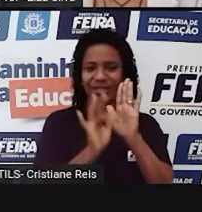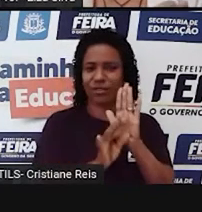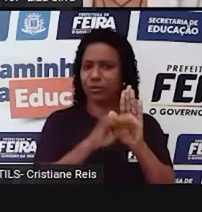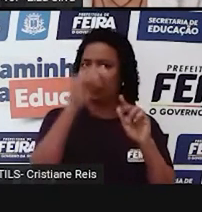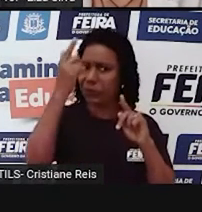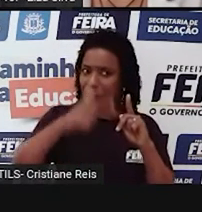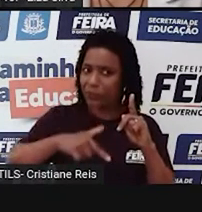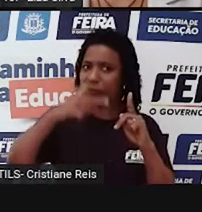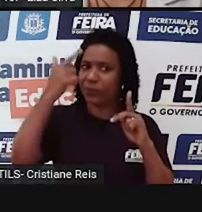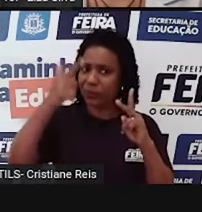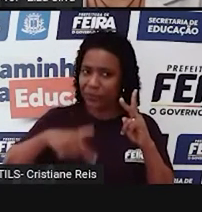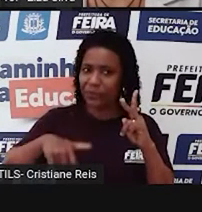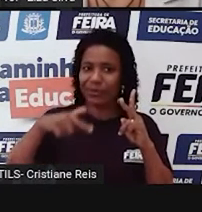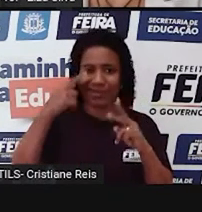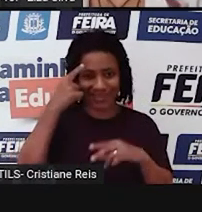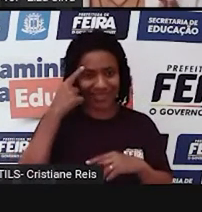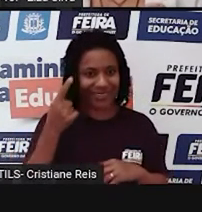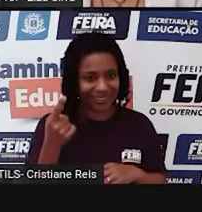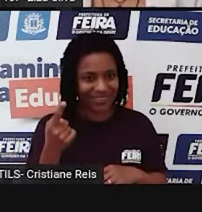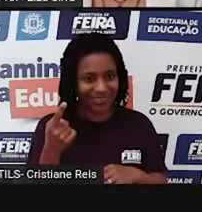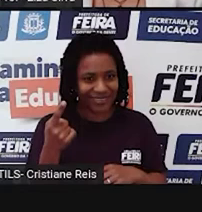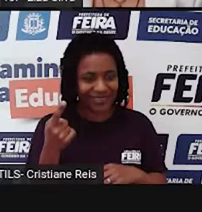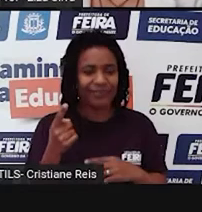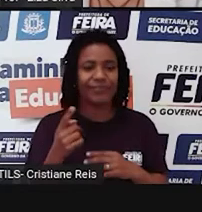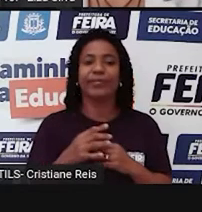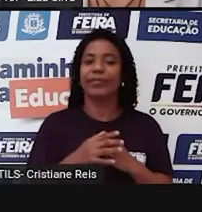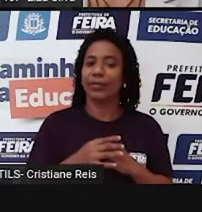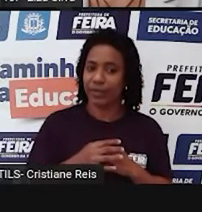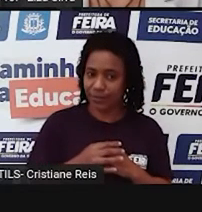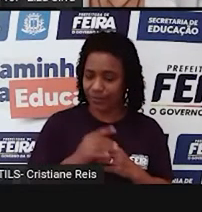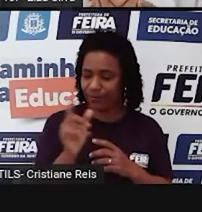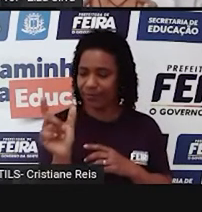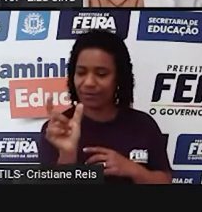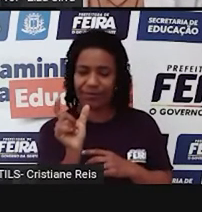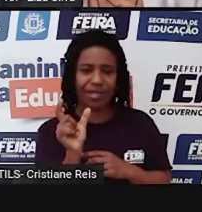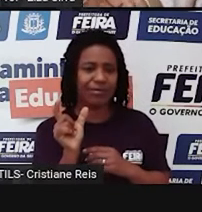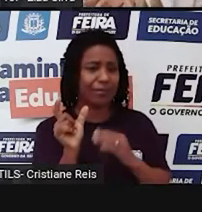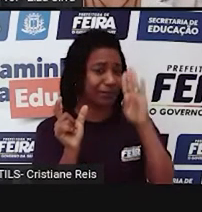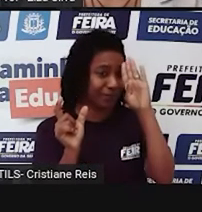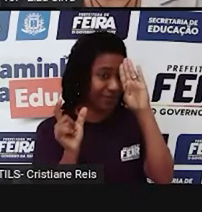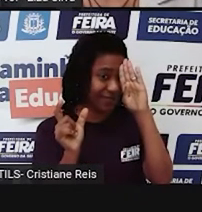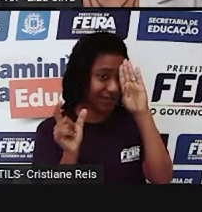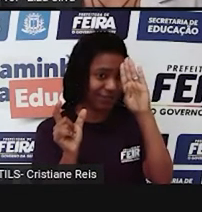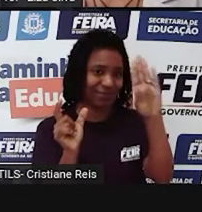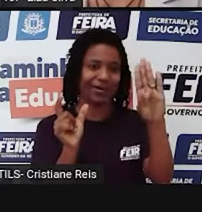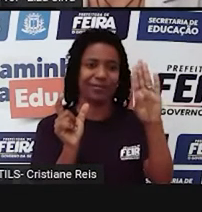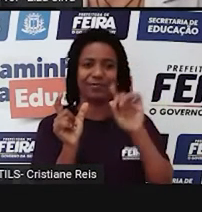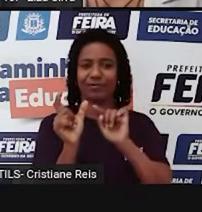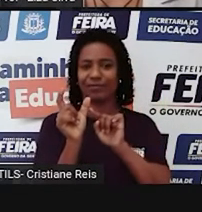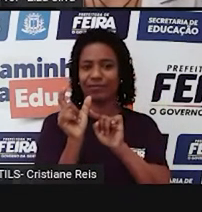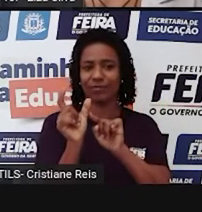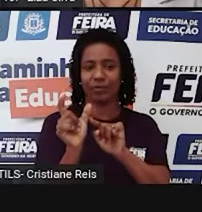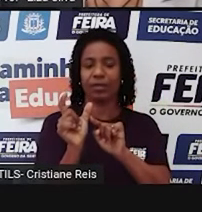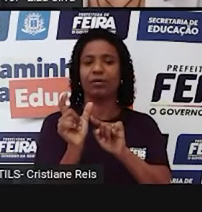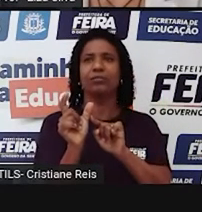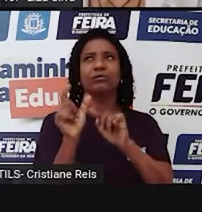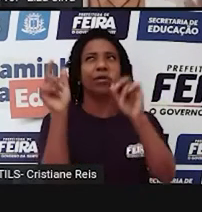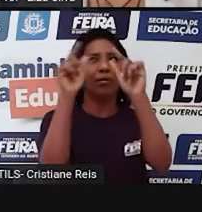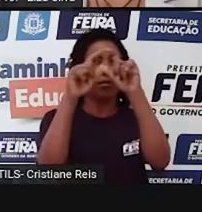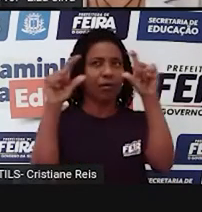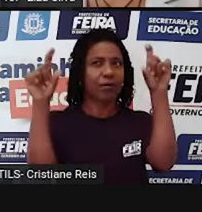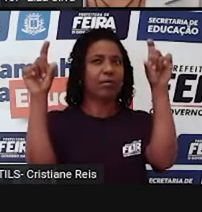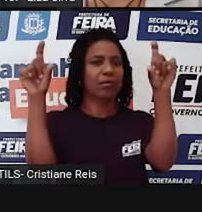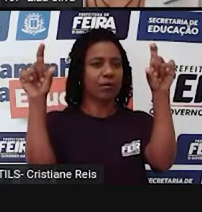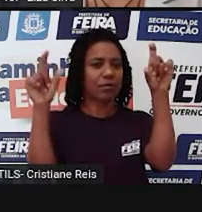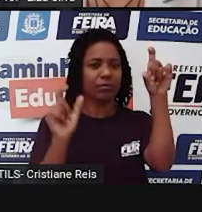essas são as palavras do texto que se destacam e que já te conduzem para o primeiro entendimento. Ora,